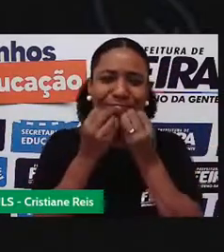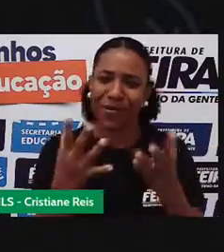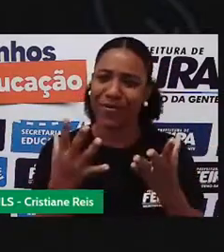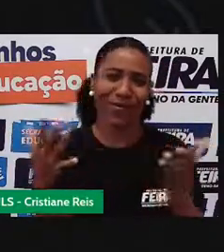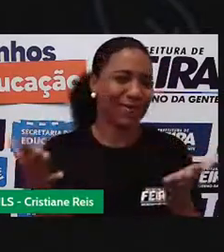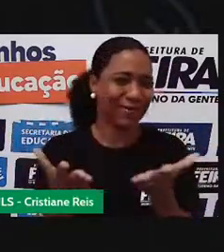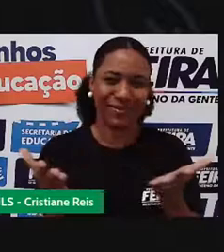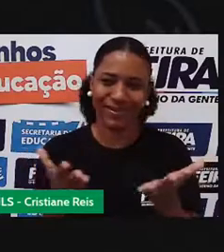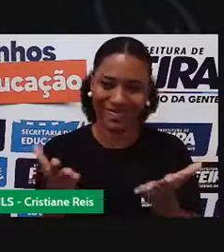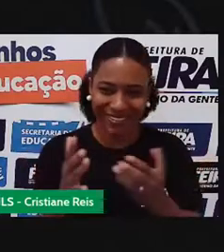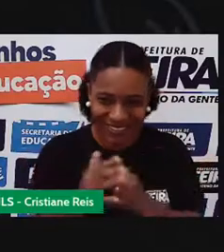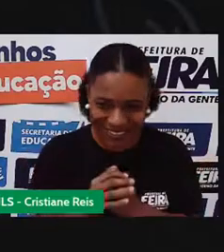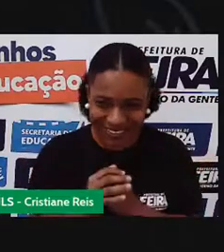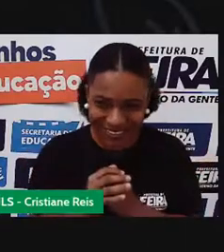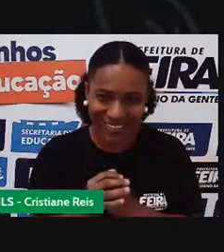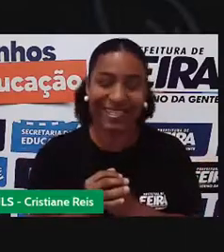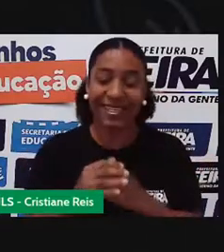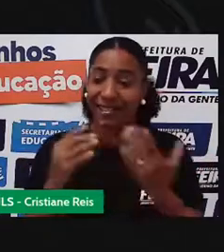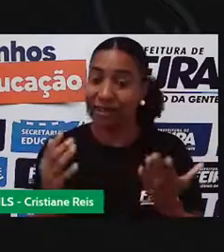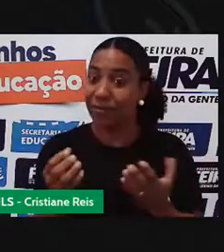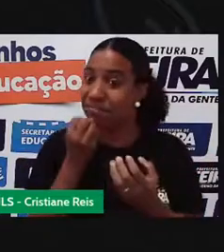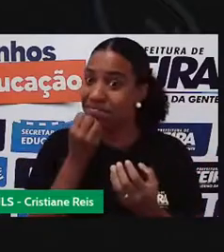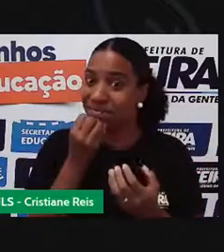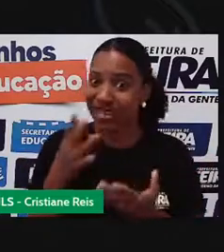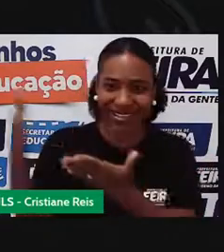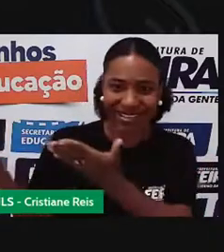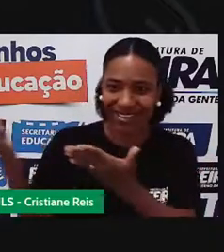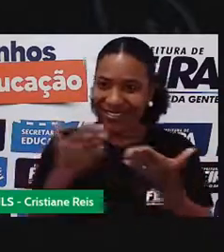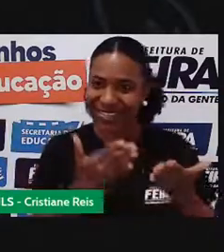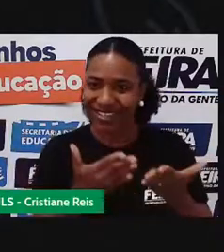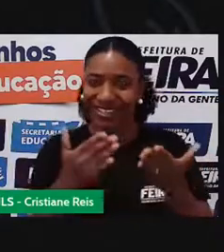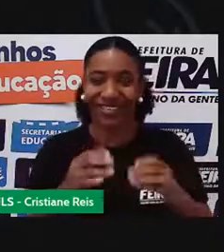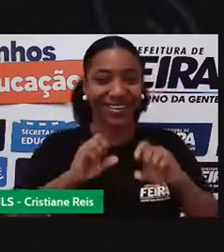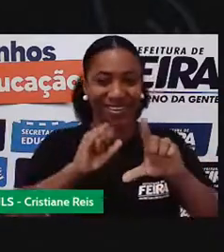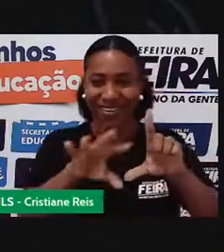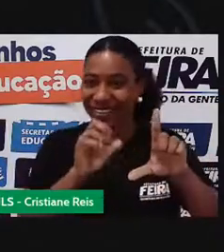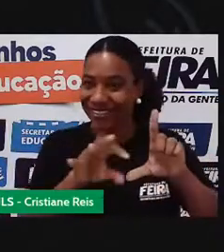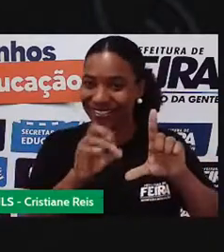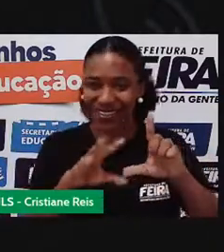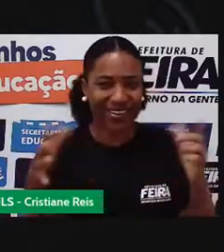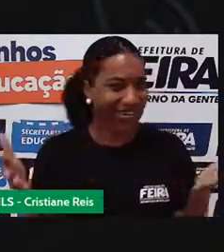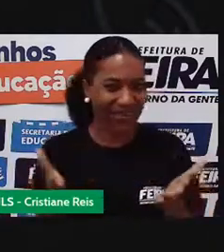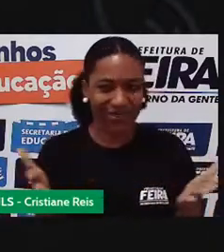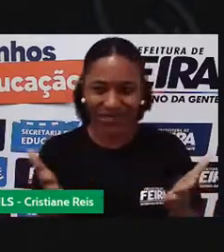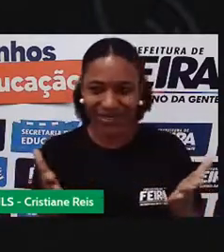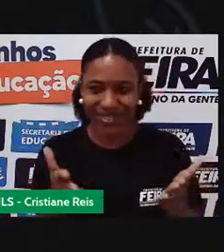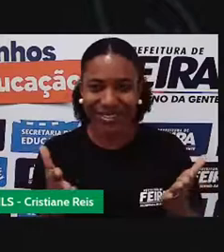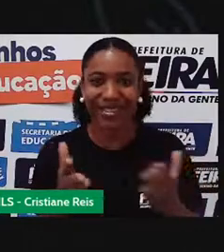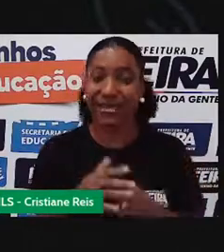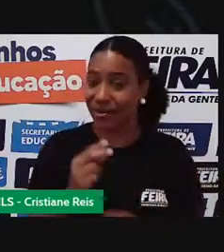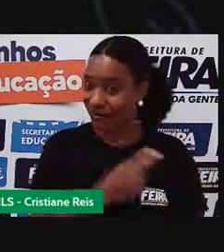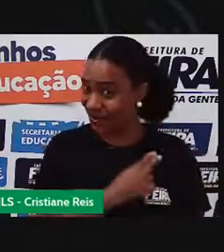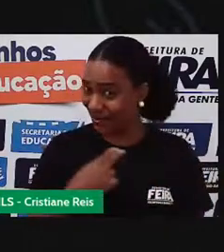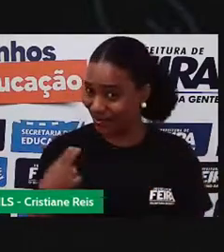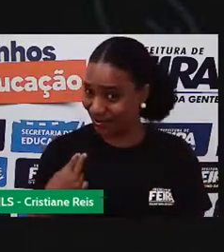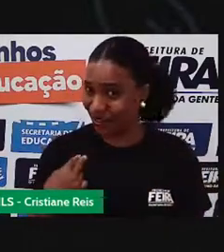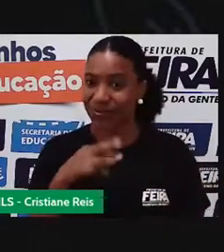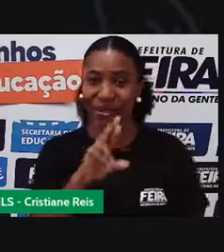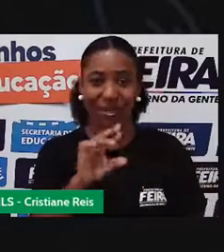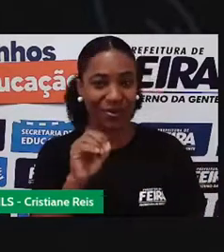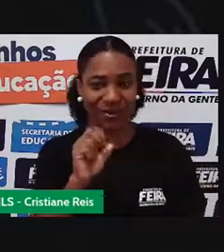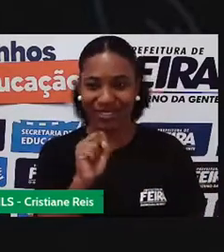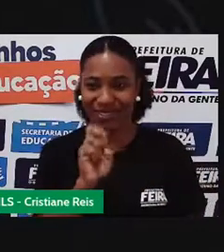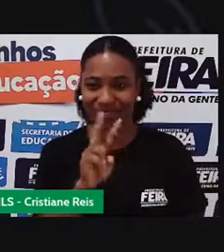possível. Sejam bem-vindos a mais uma aula de hoje. Como vocês sabem, né? Eu sou a professora Roda Vanha.